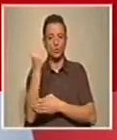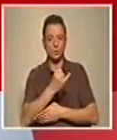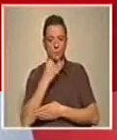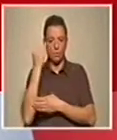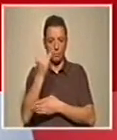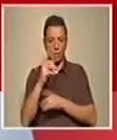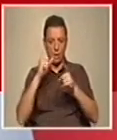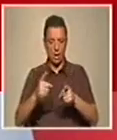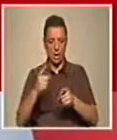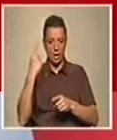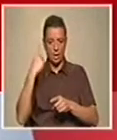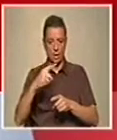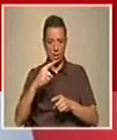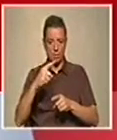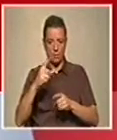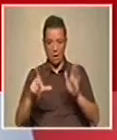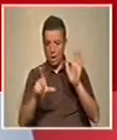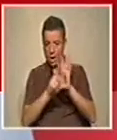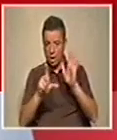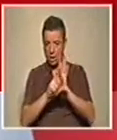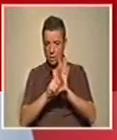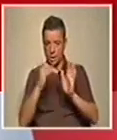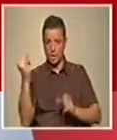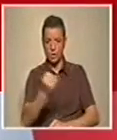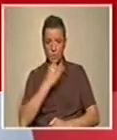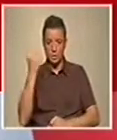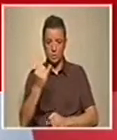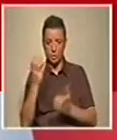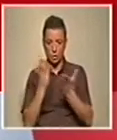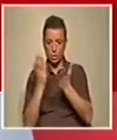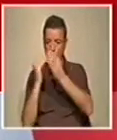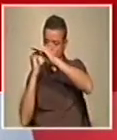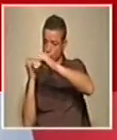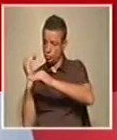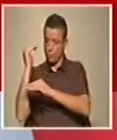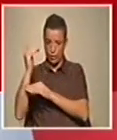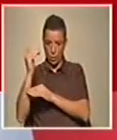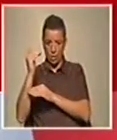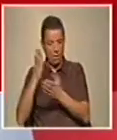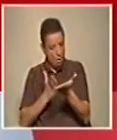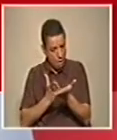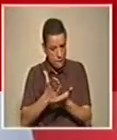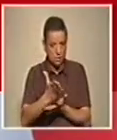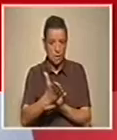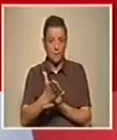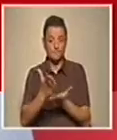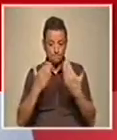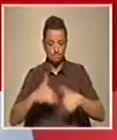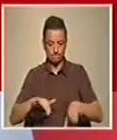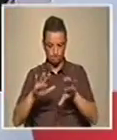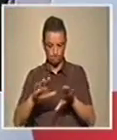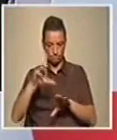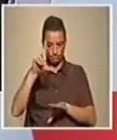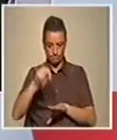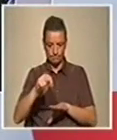enquadramento que tenha a ver com o regime jurídico das instituições do ensino superior e avançaram com isso. Mas é um enquadramento